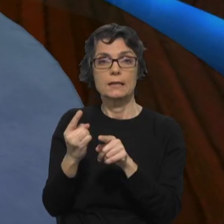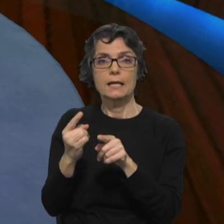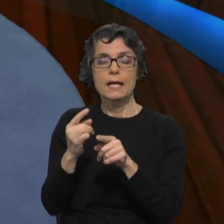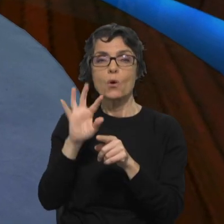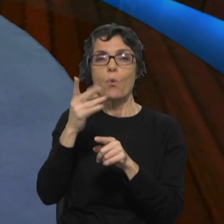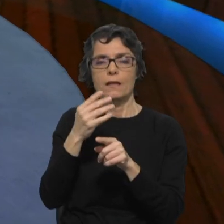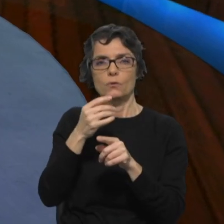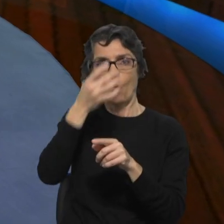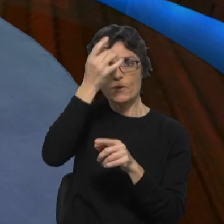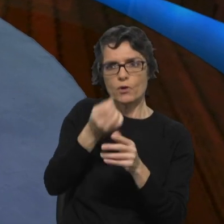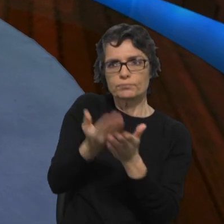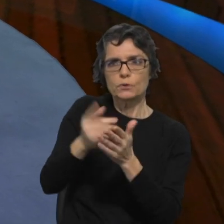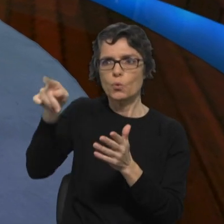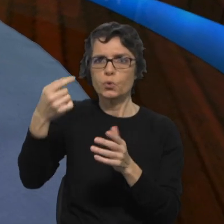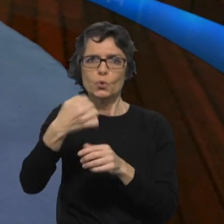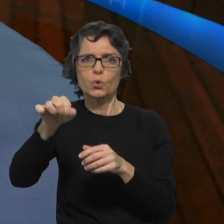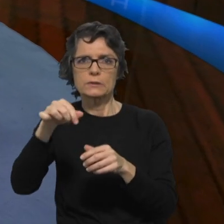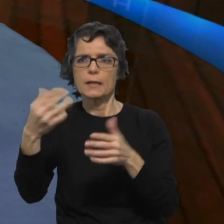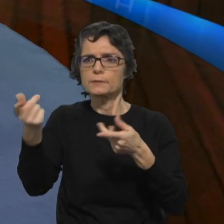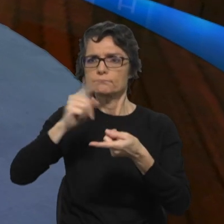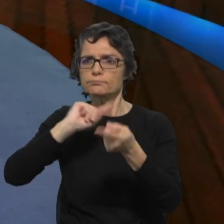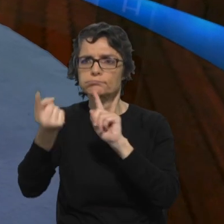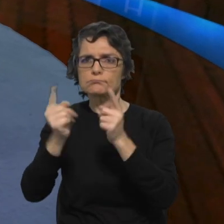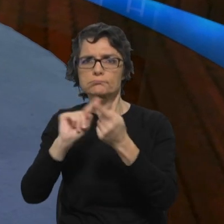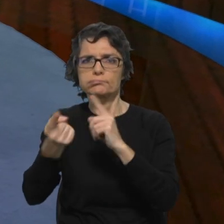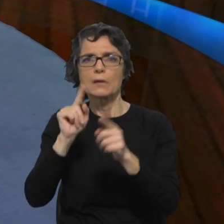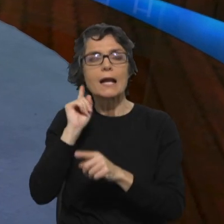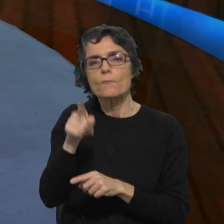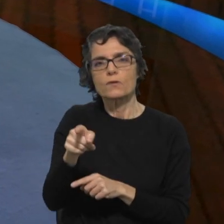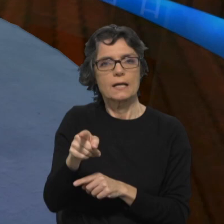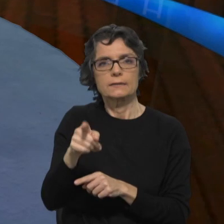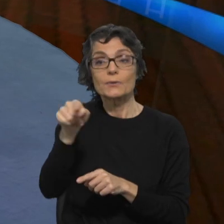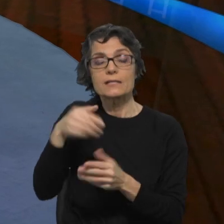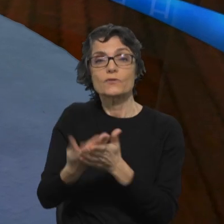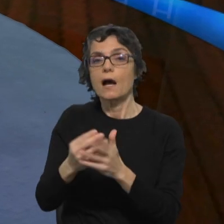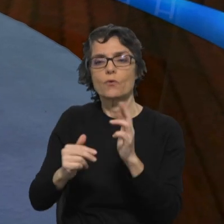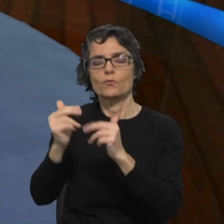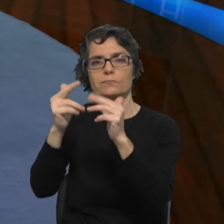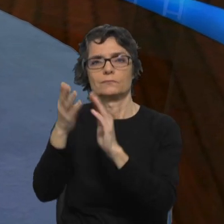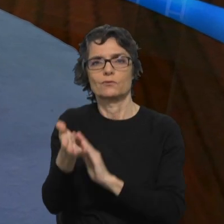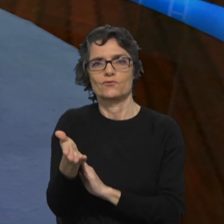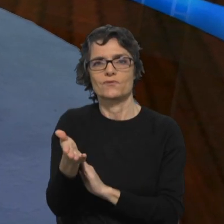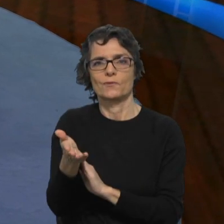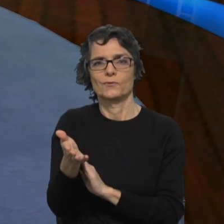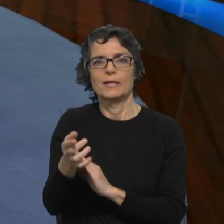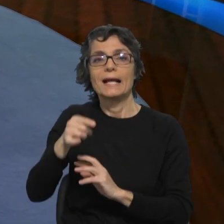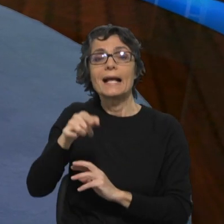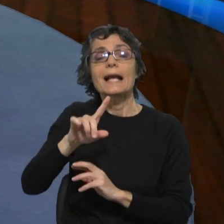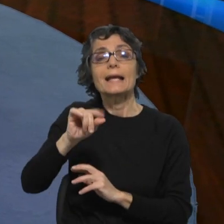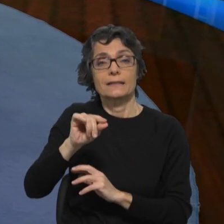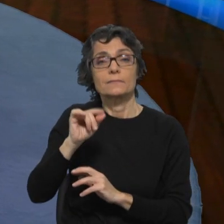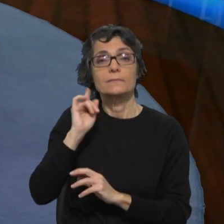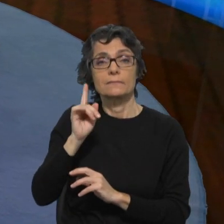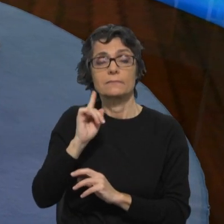confrontada por outros partidos e por uma diversidade de pensamentos e que vai construindo o seu programa a partir daí. E depois pôr a tónica também